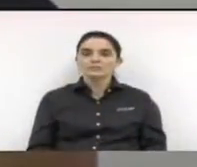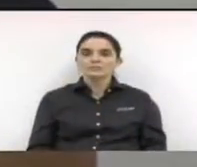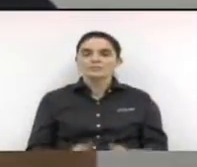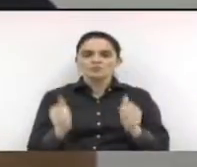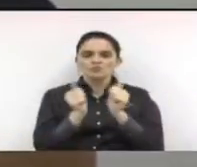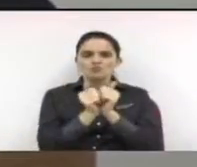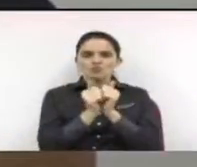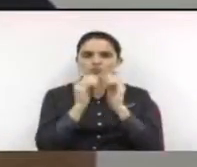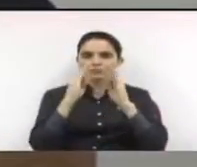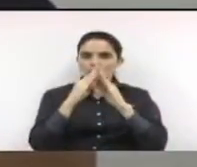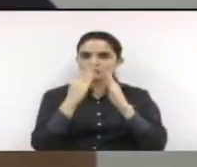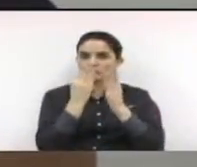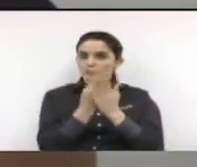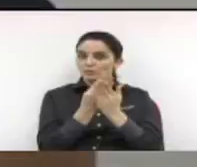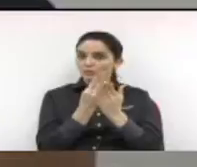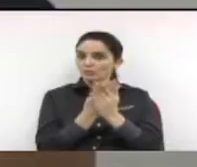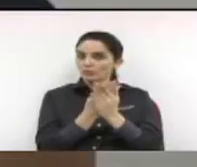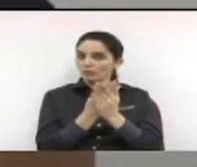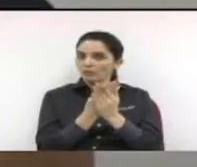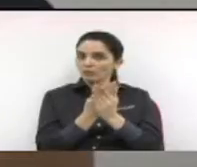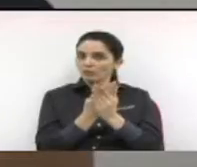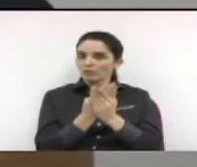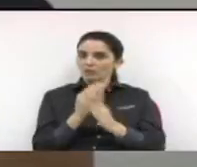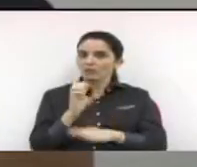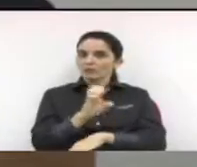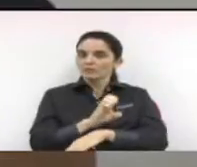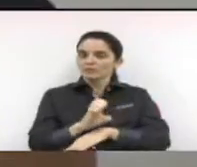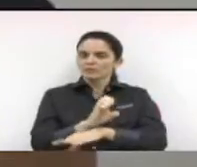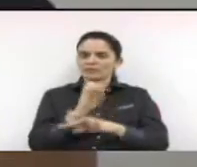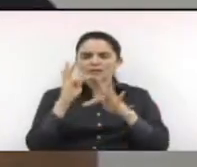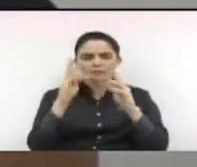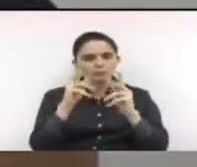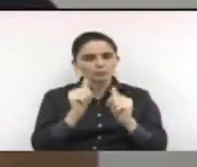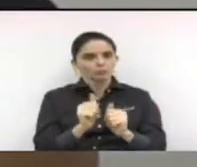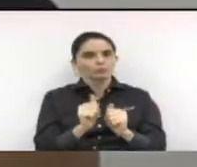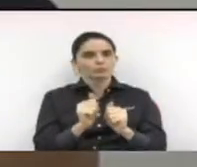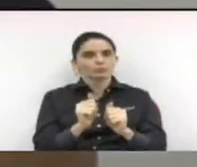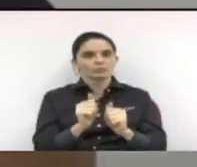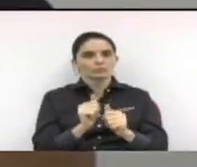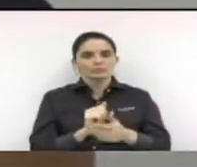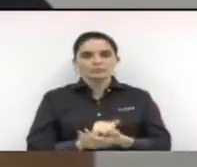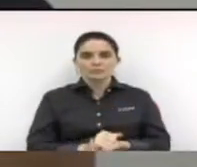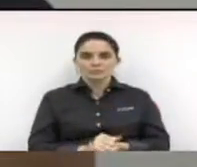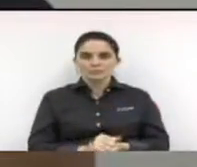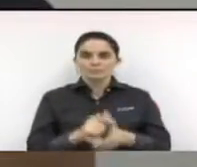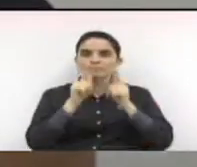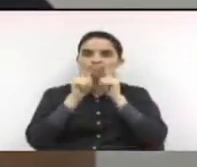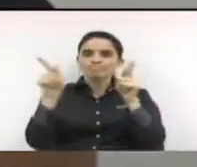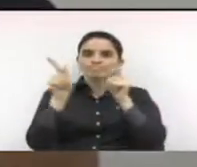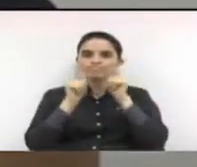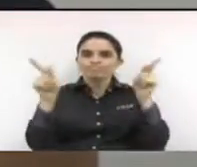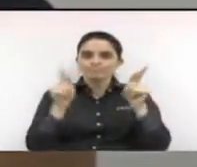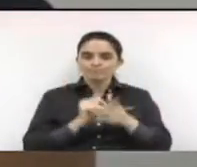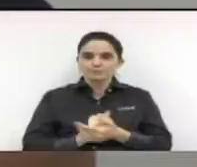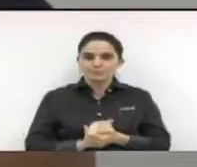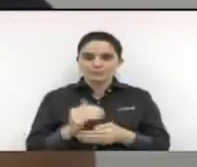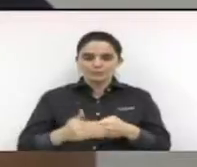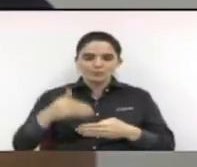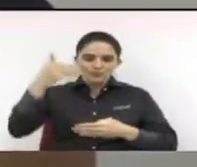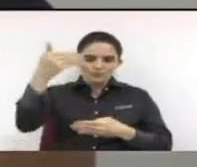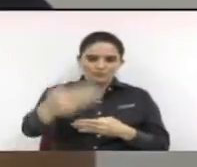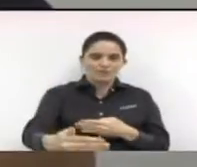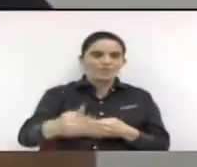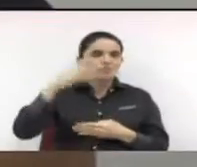escolas estaduais por todas elas o que vem pela frente é o